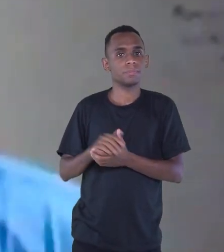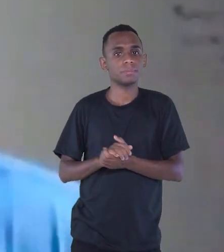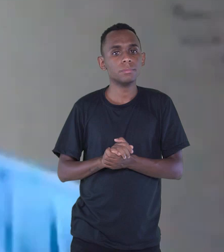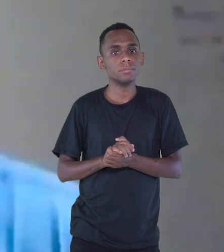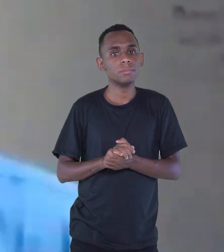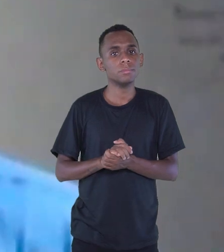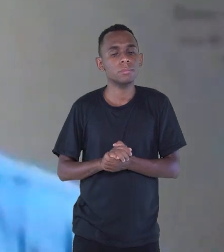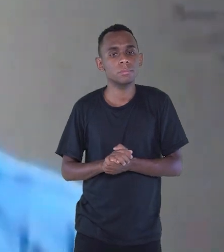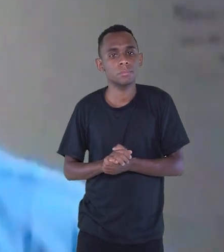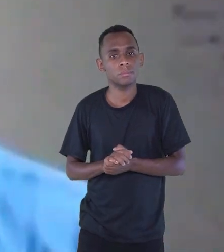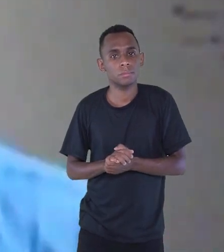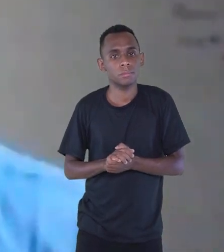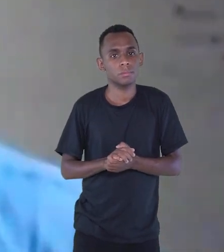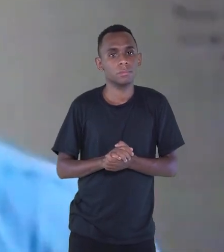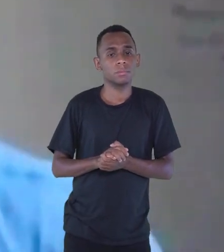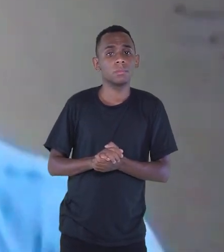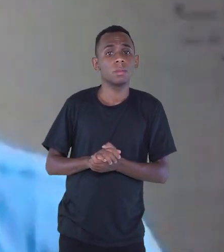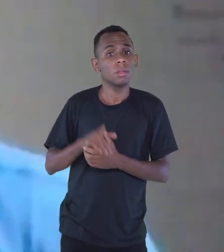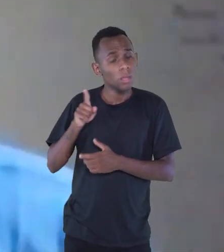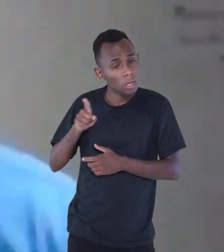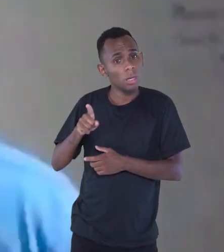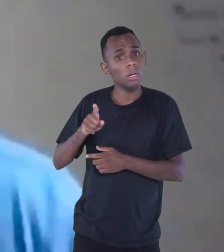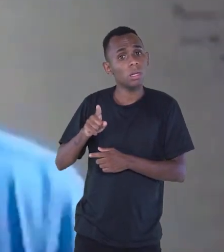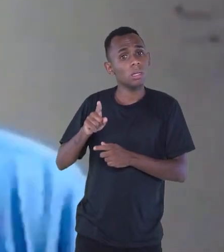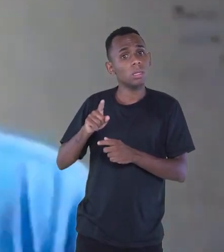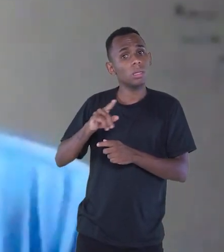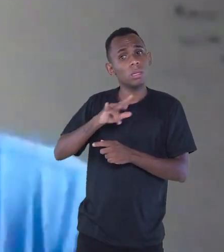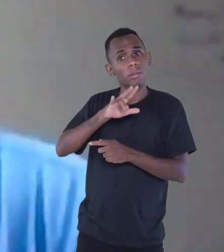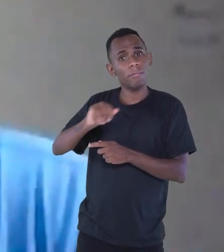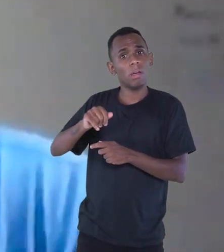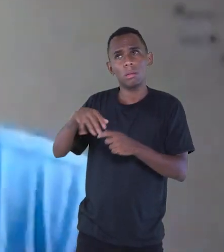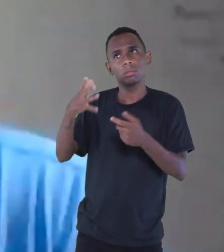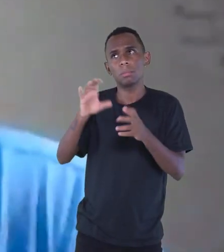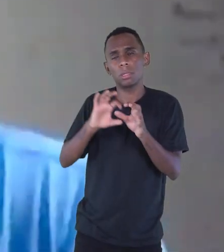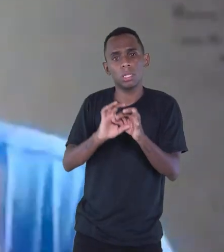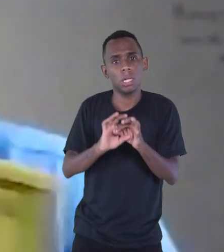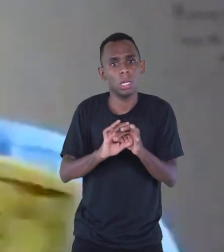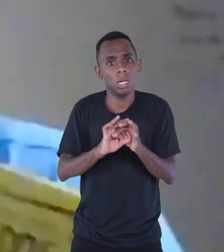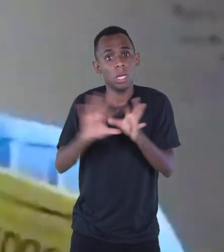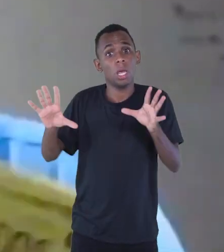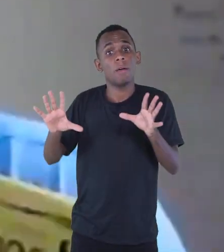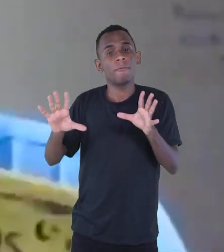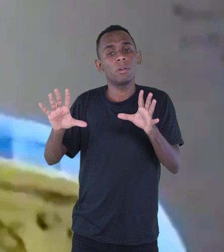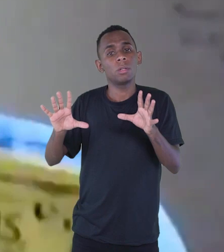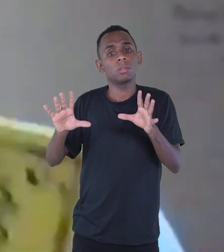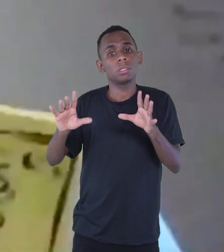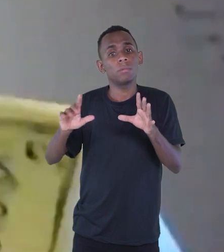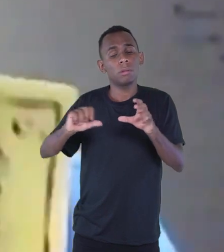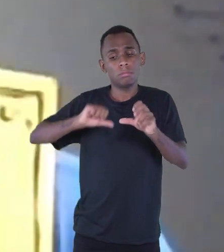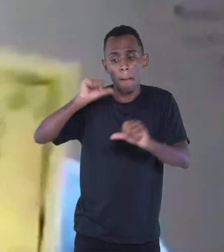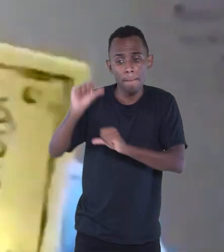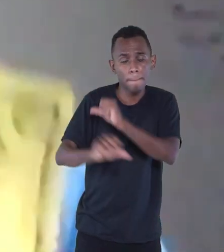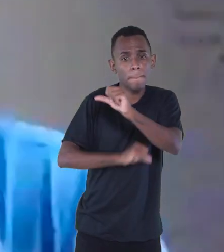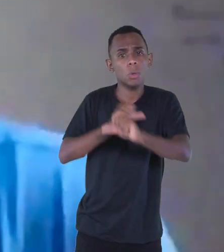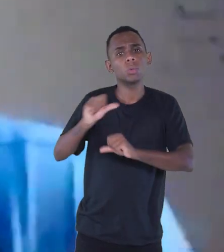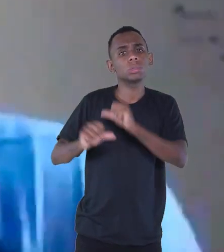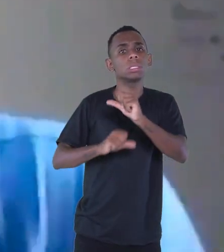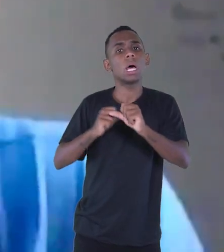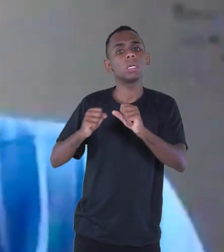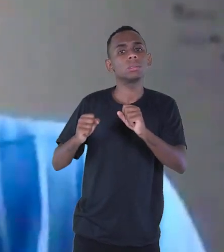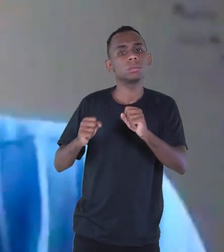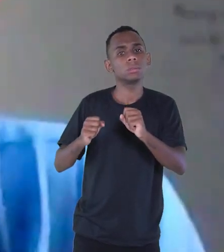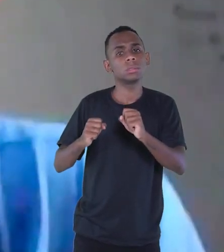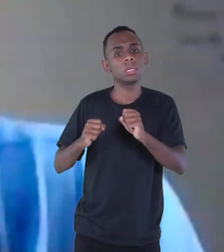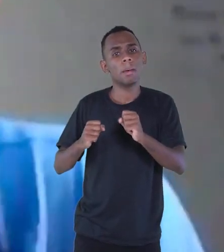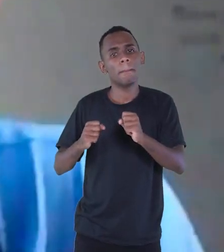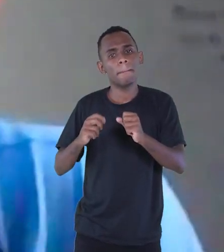digamos assim, pegar aquilo que estava solto e dar um formato industrial para ele. Então, é o Leandro